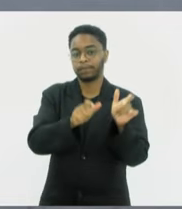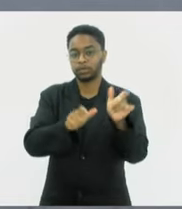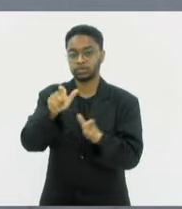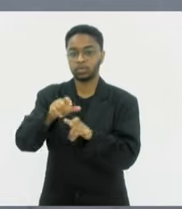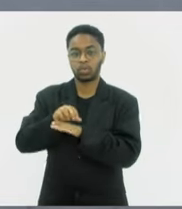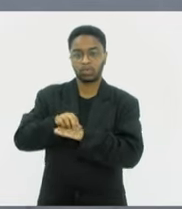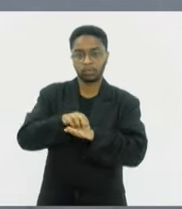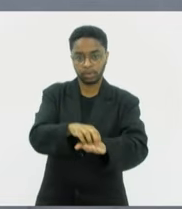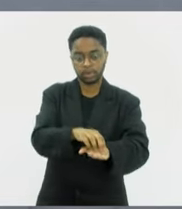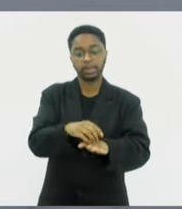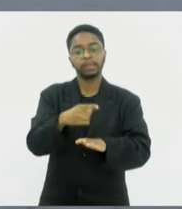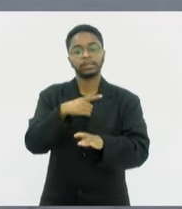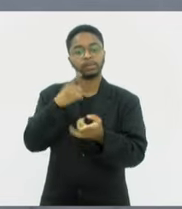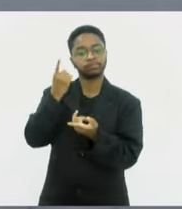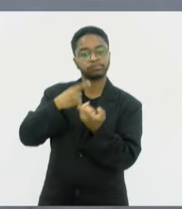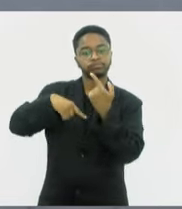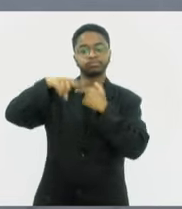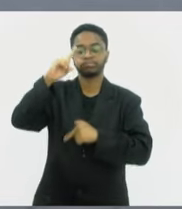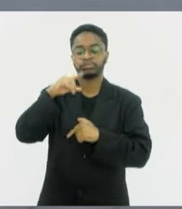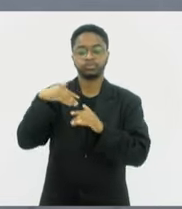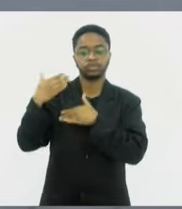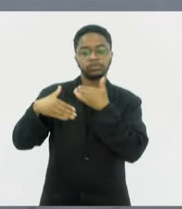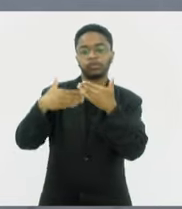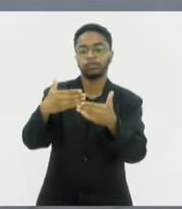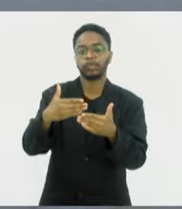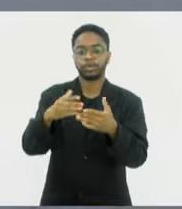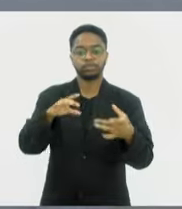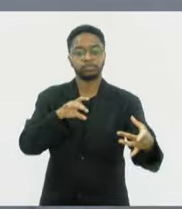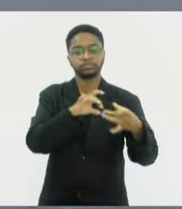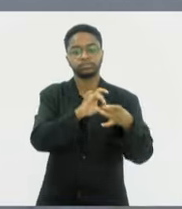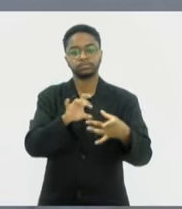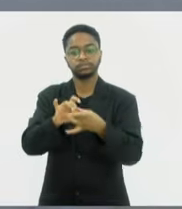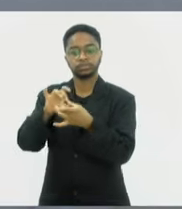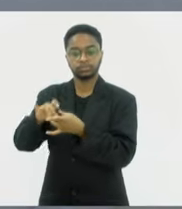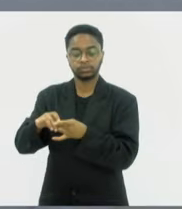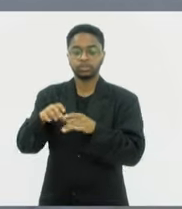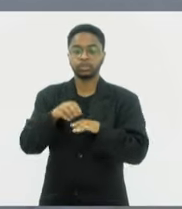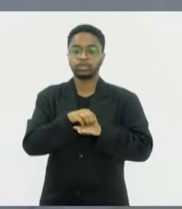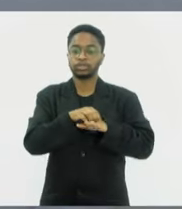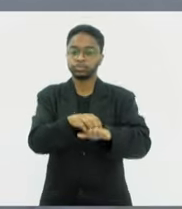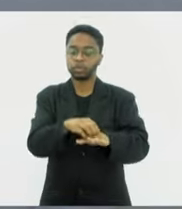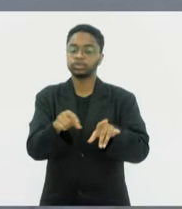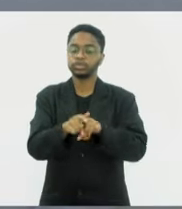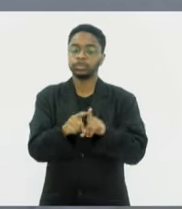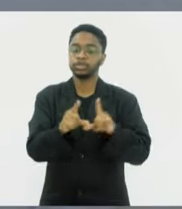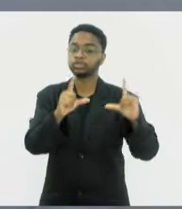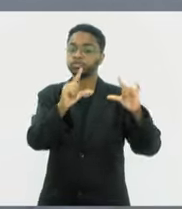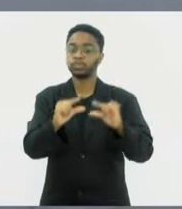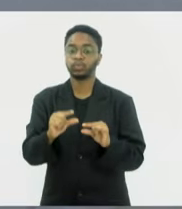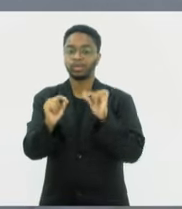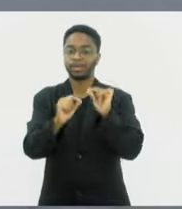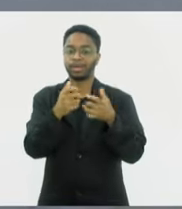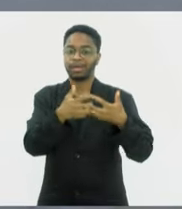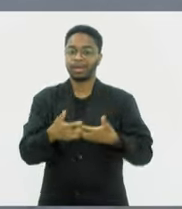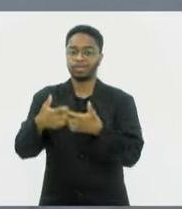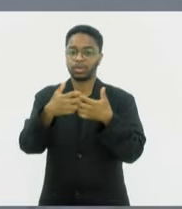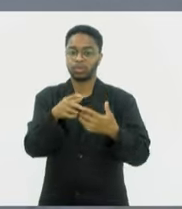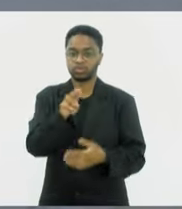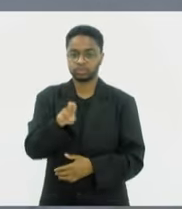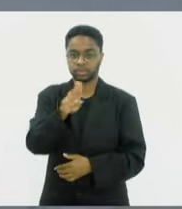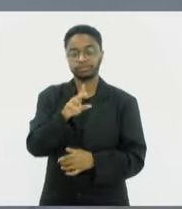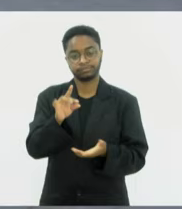um grande passo de integração do nosso estrado e diminuindo muito o transporte de carga por caminhões. Esse é um dos